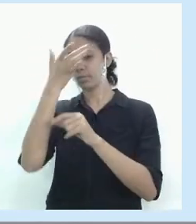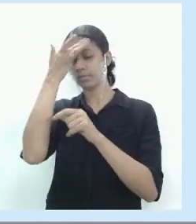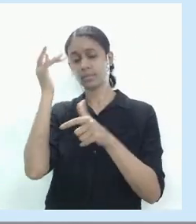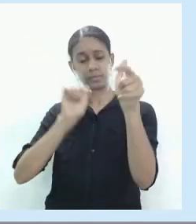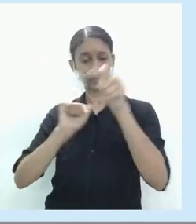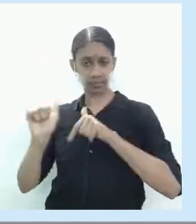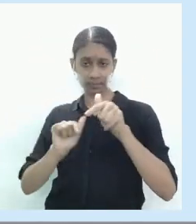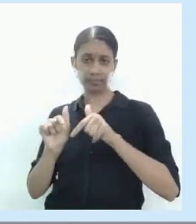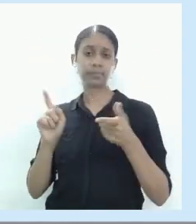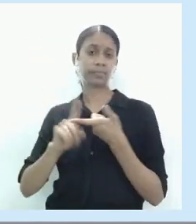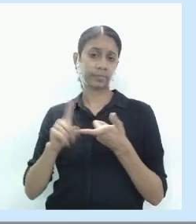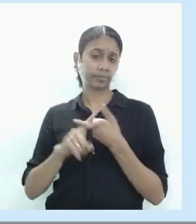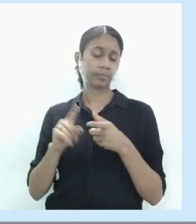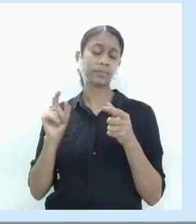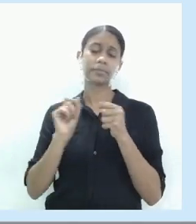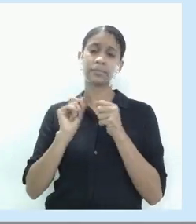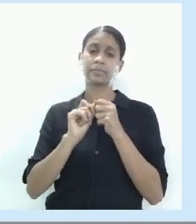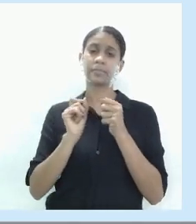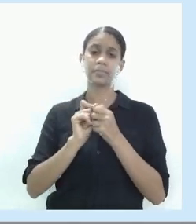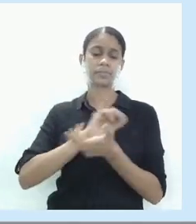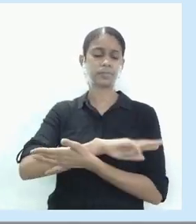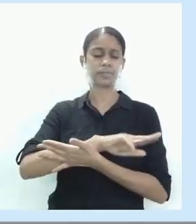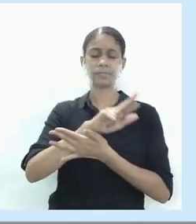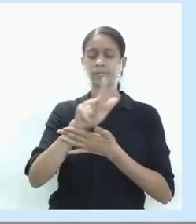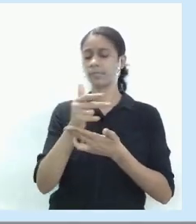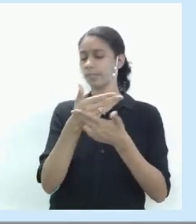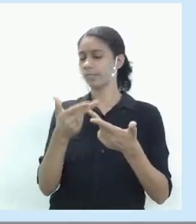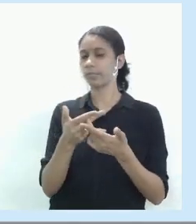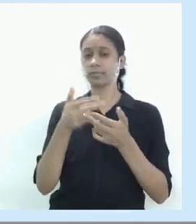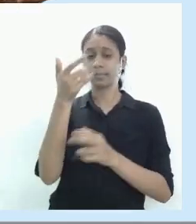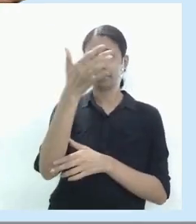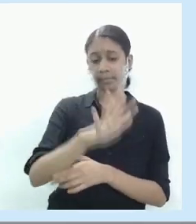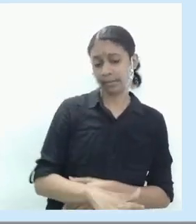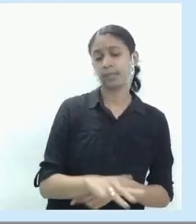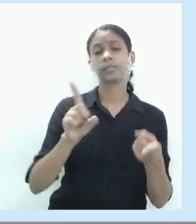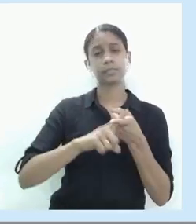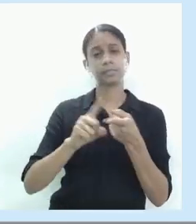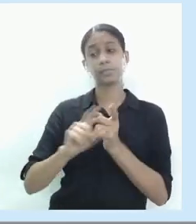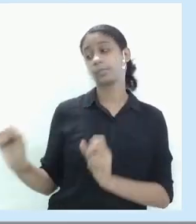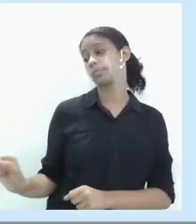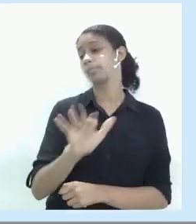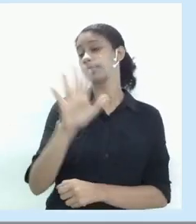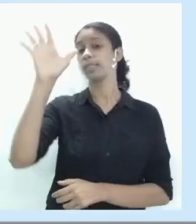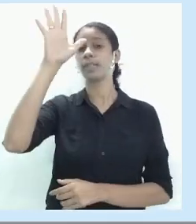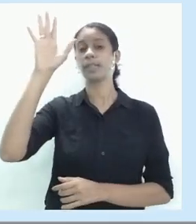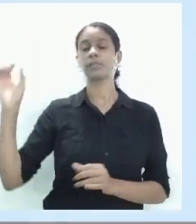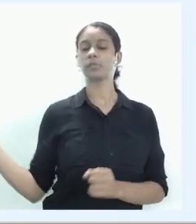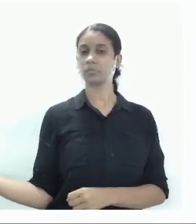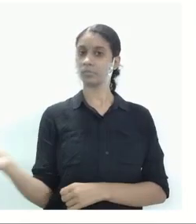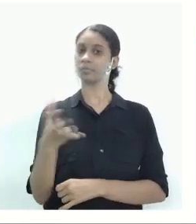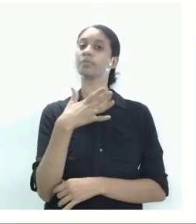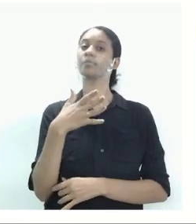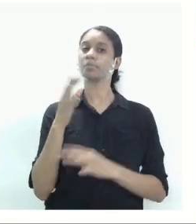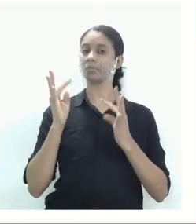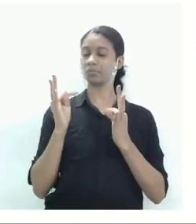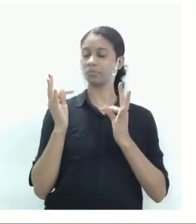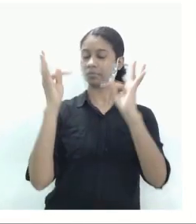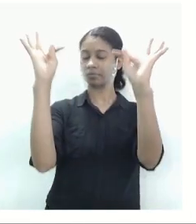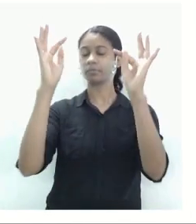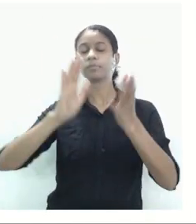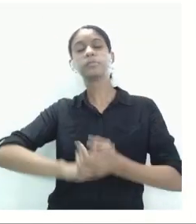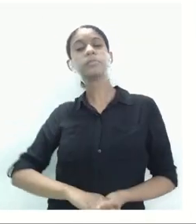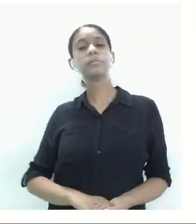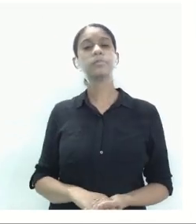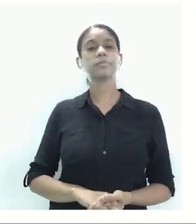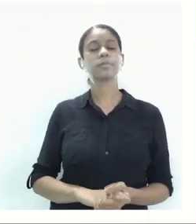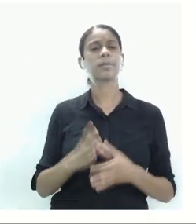utilizada, produzindo uma série de produtos dos mais baratos aos mais caros e sofisticados. Ok? E aí, como